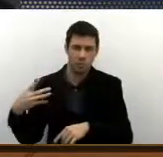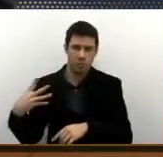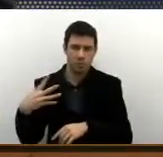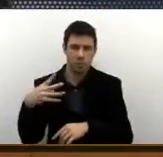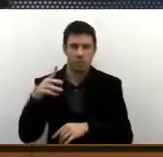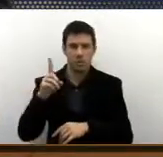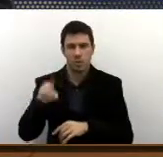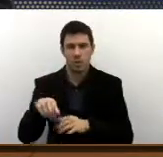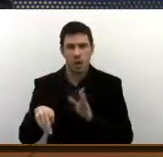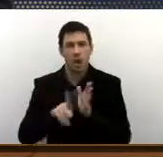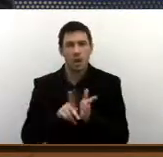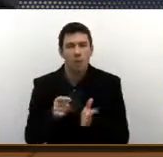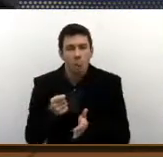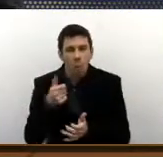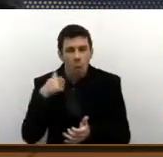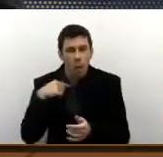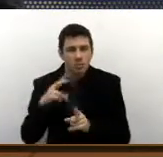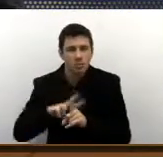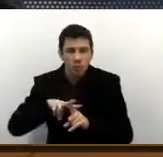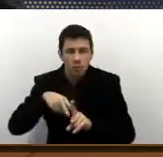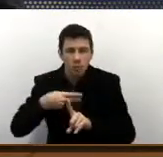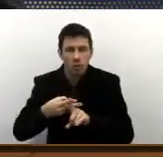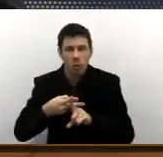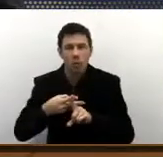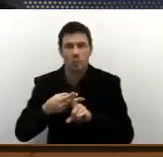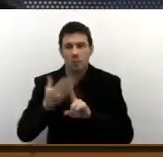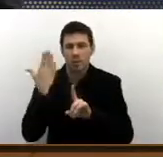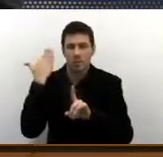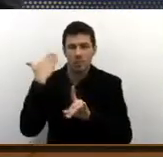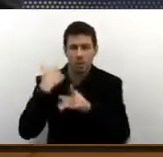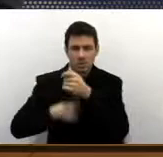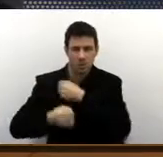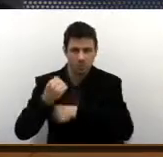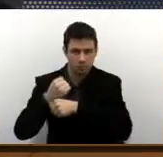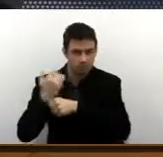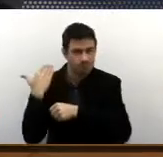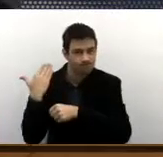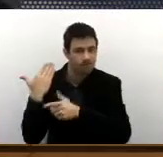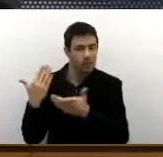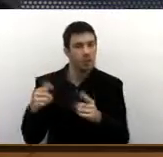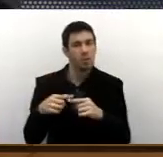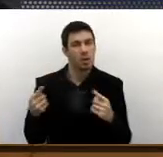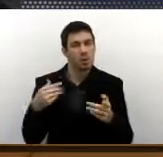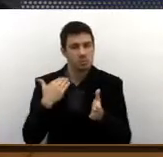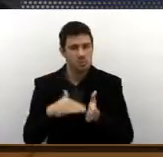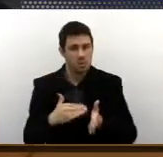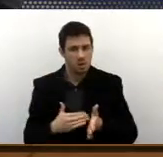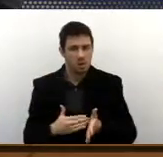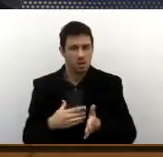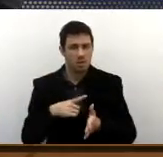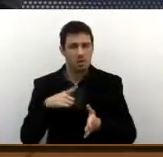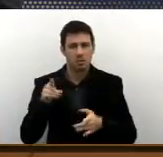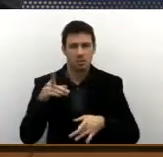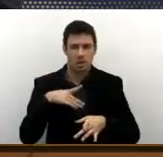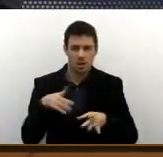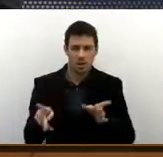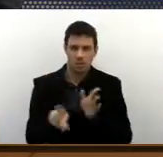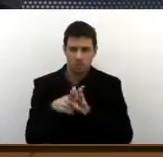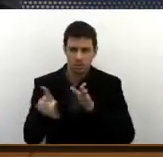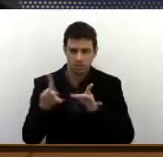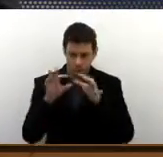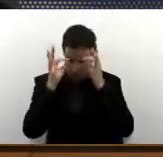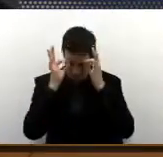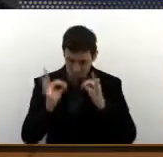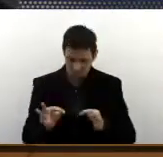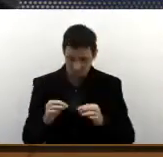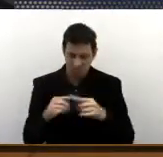dobro em que foi gerado o ano 2012 completo. Não que a Secretaria do Trabalho tenha essa exclusividade, mas não